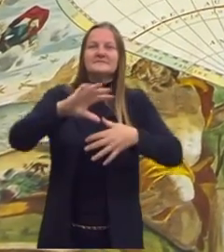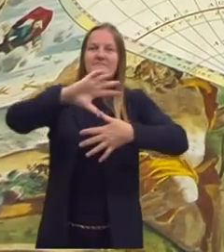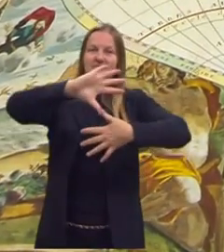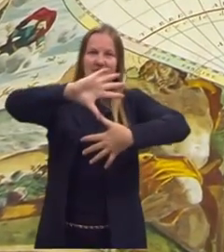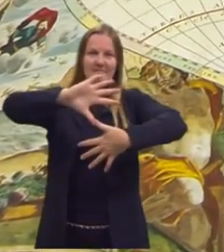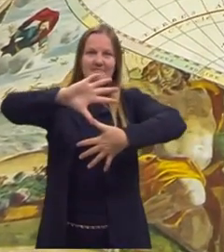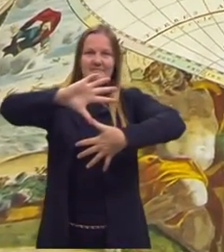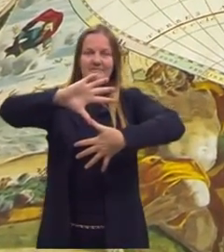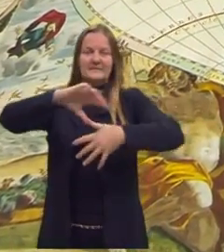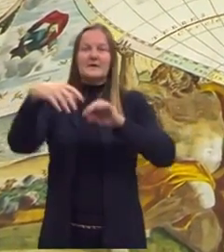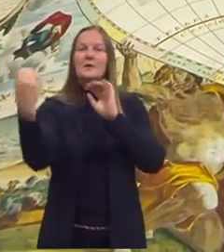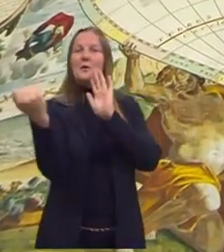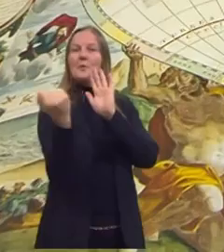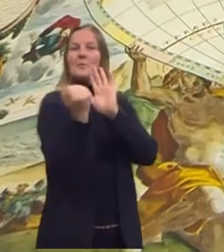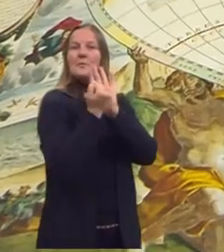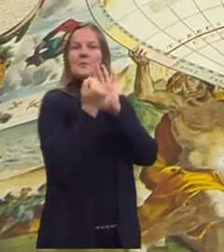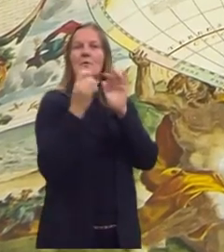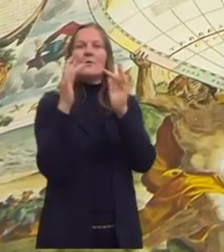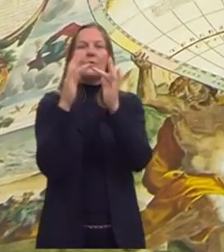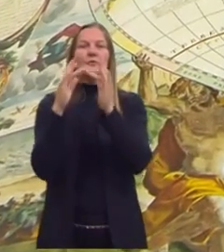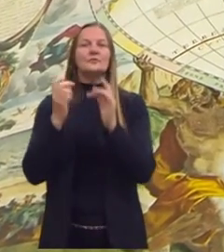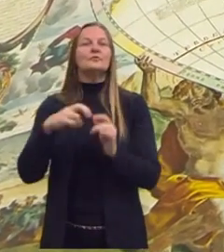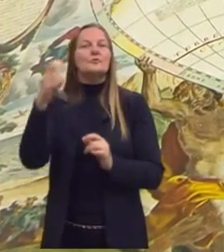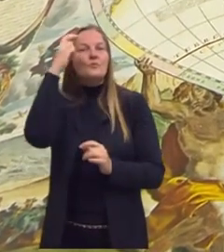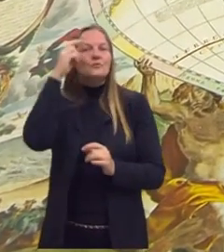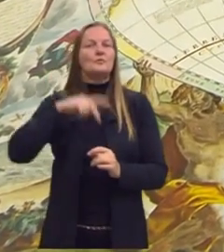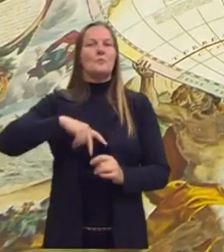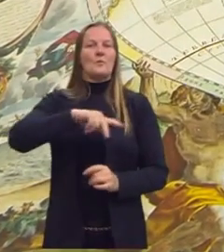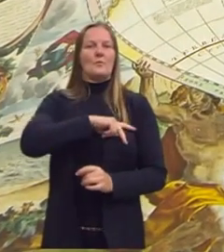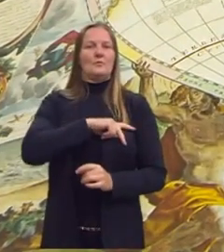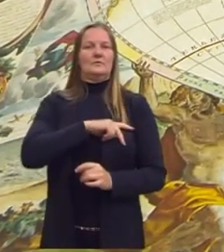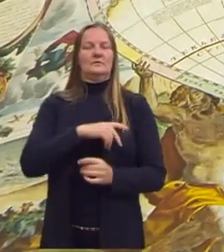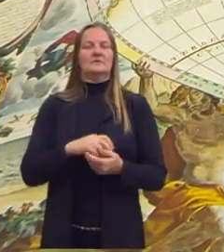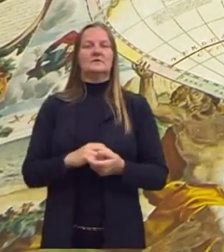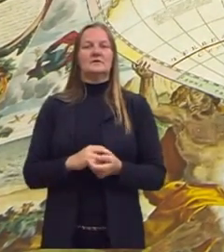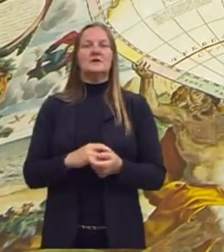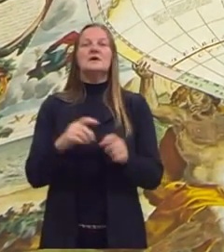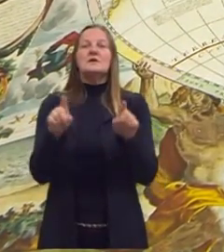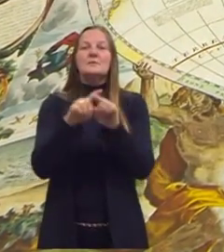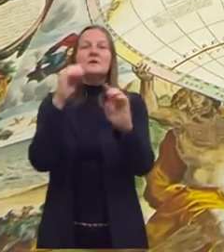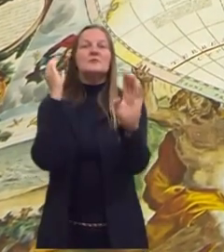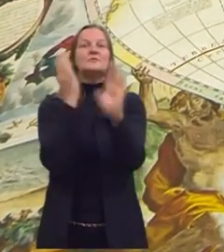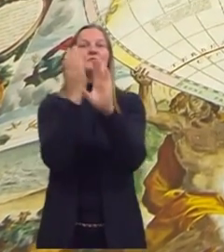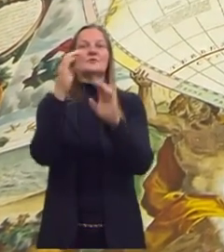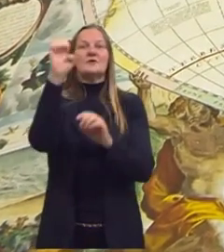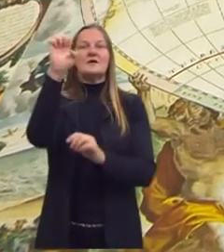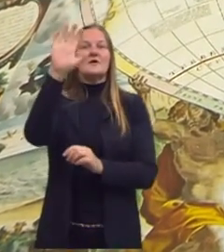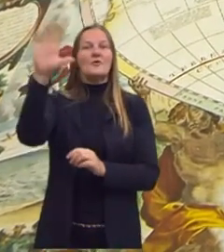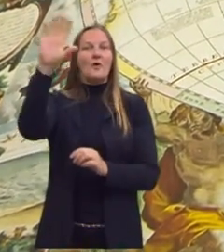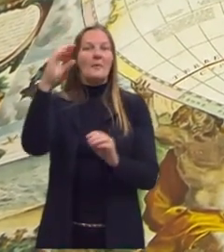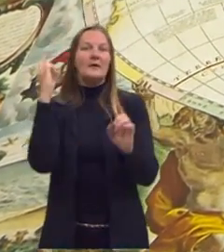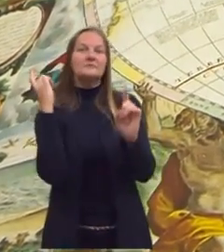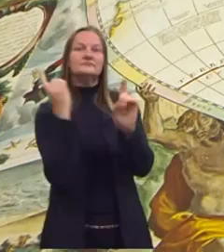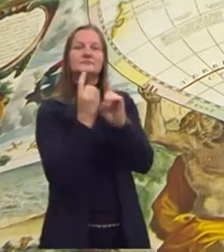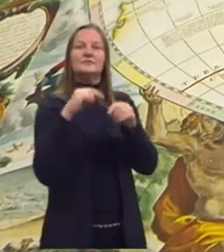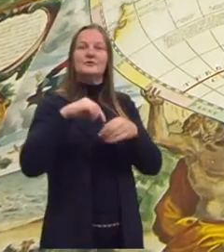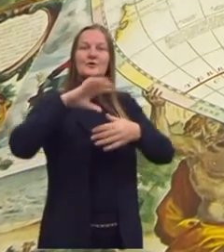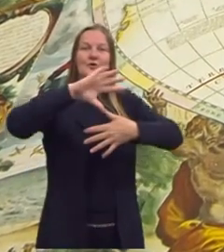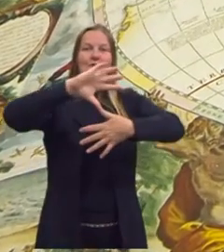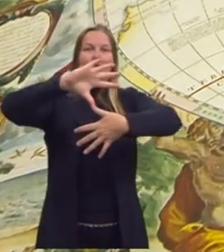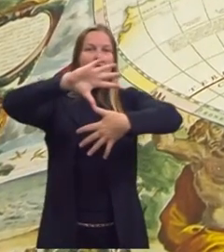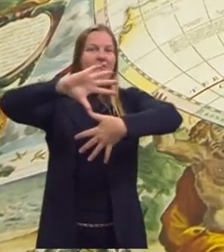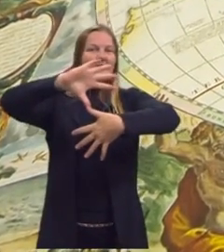momento de maior contato com outras populações e o descobrimento dos europeus de que existia esse